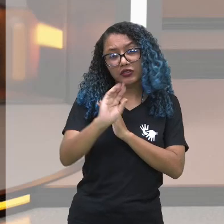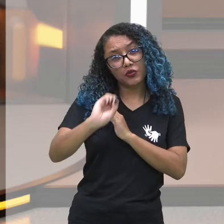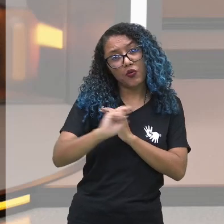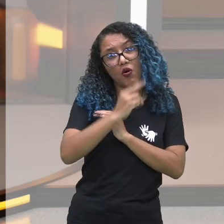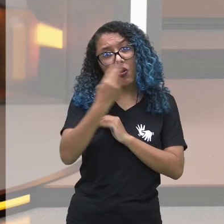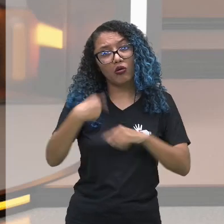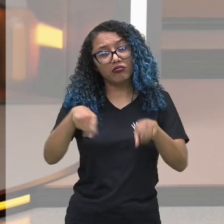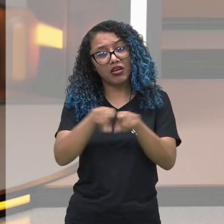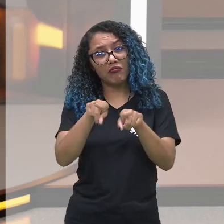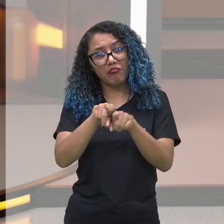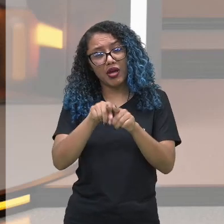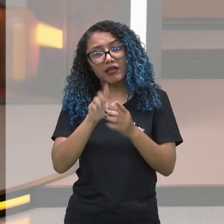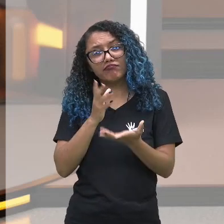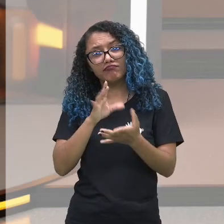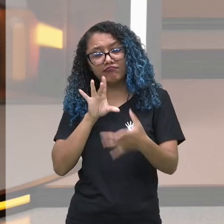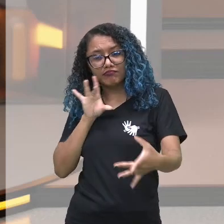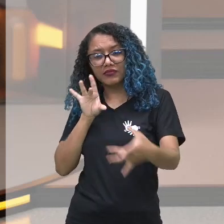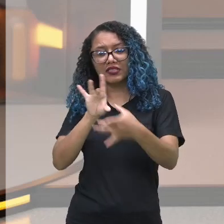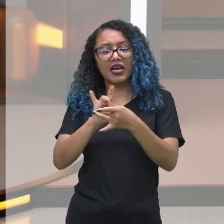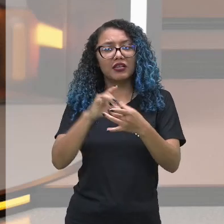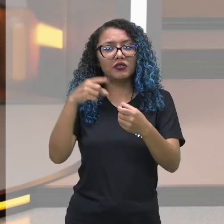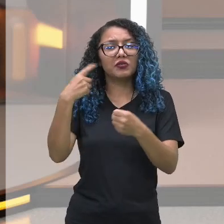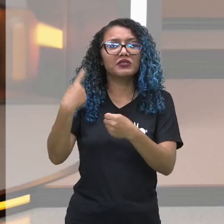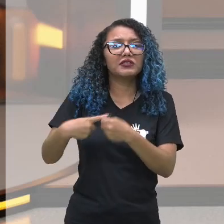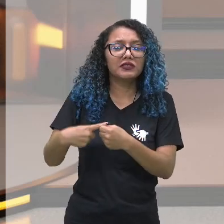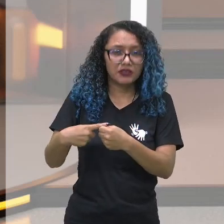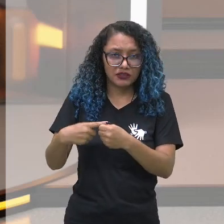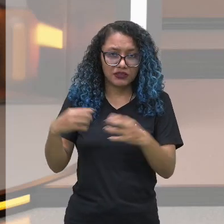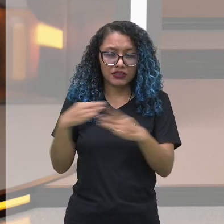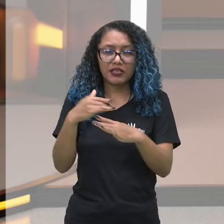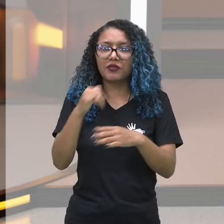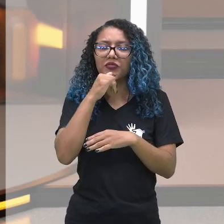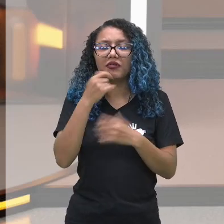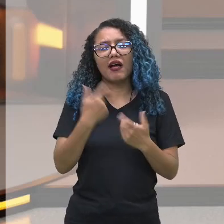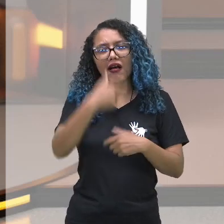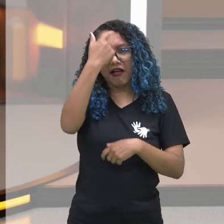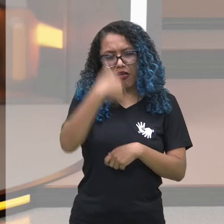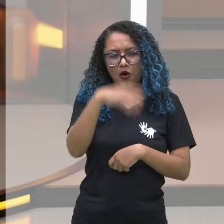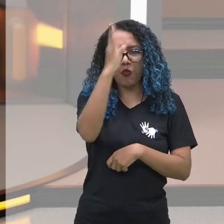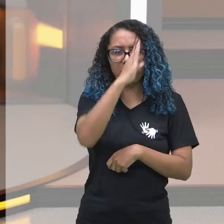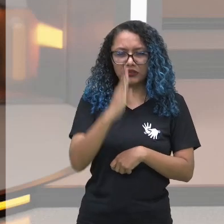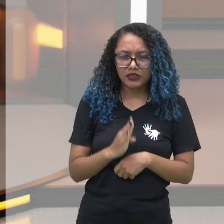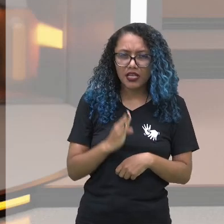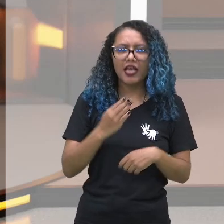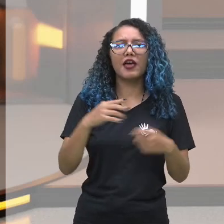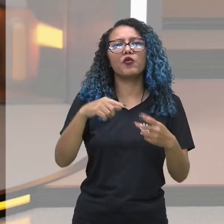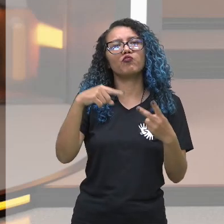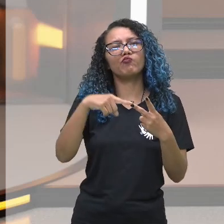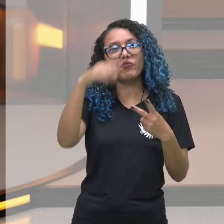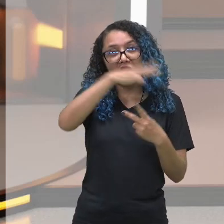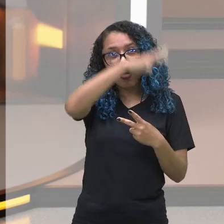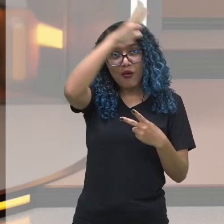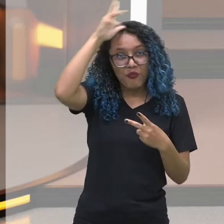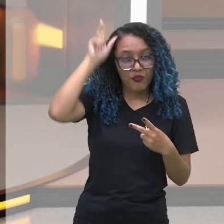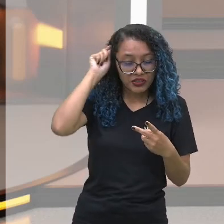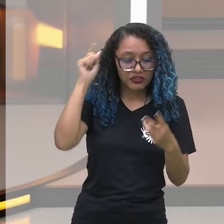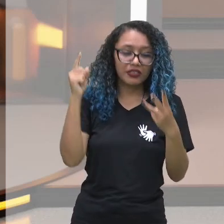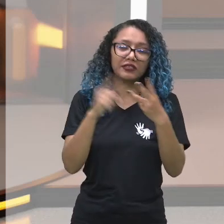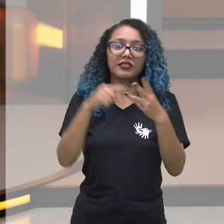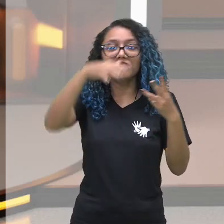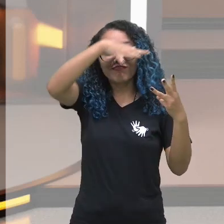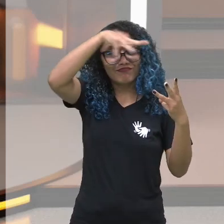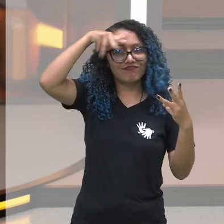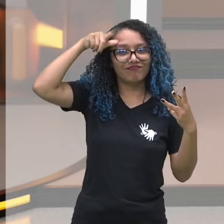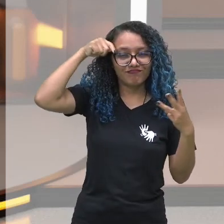Ou ainda mais, uma cidade especificamente. Ah, eu sou brasileiro, sou amazonense e